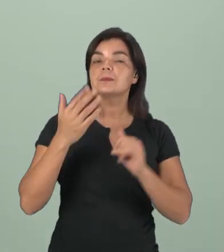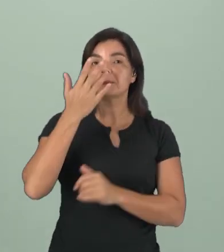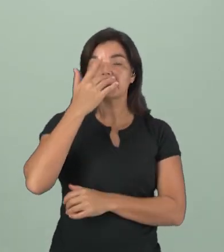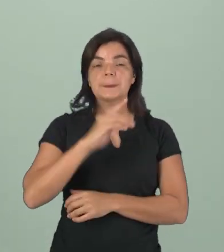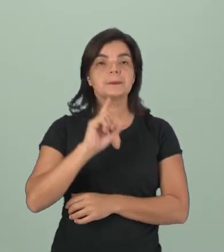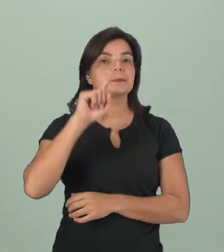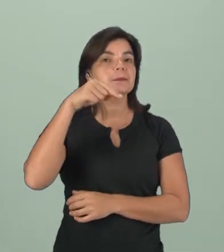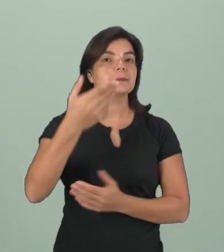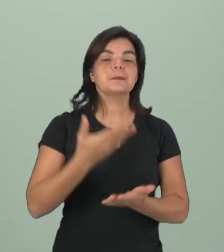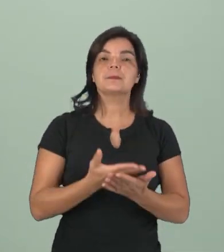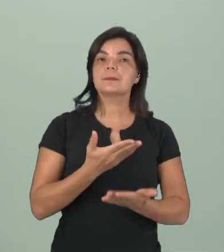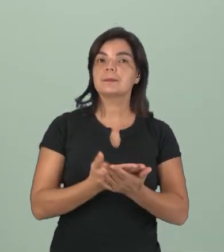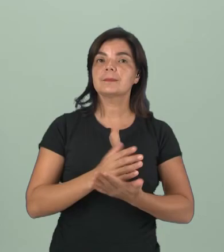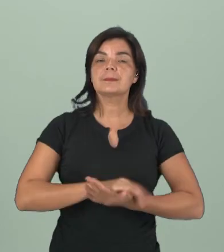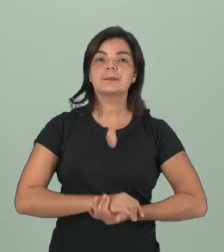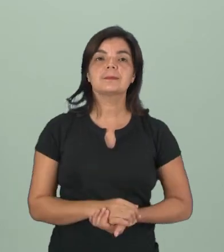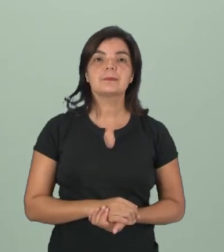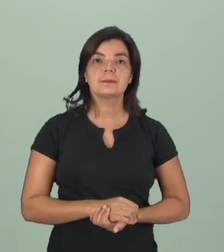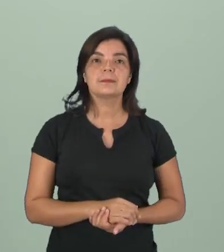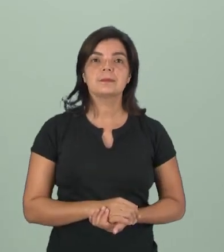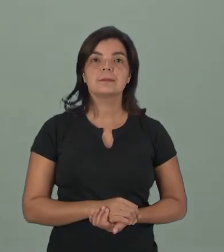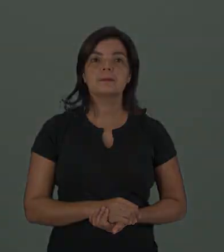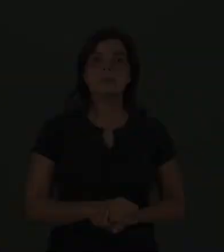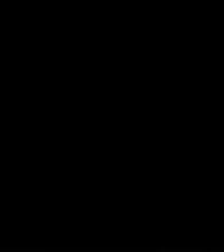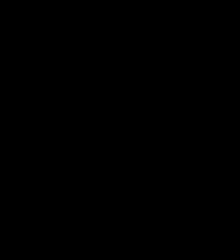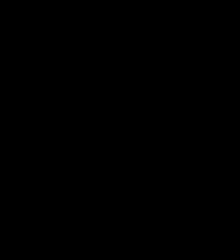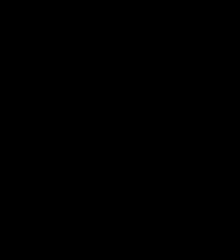Tchau, tchau, crianças. Até a nossa próxima aula.